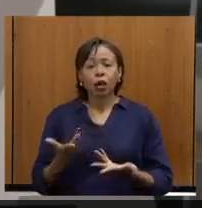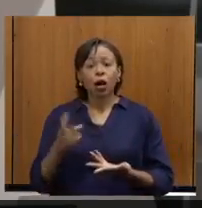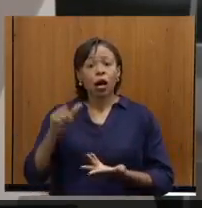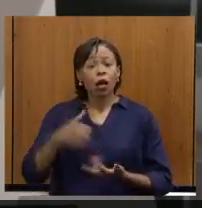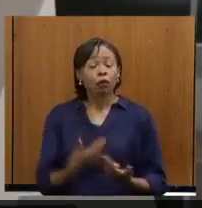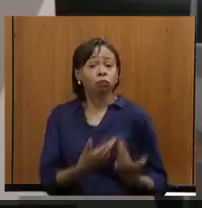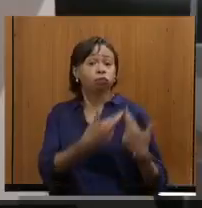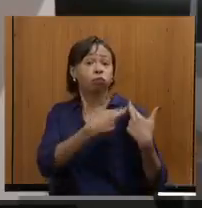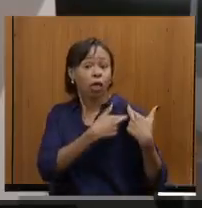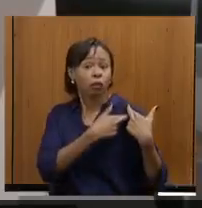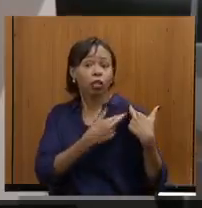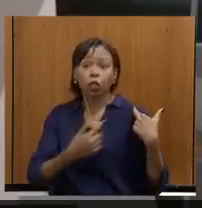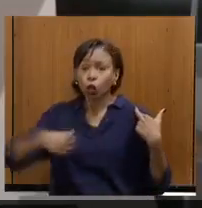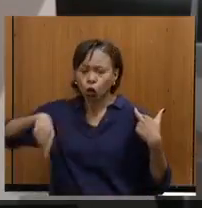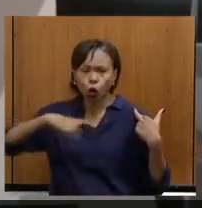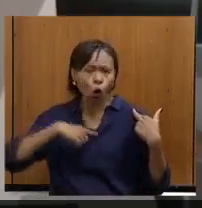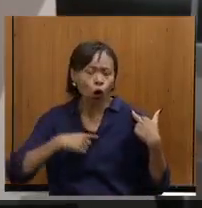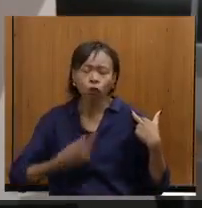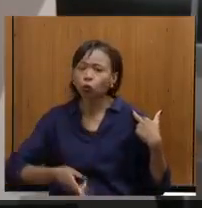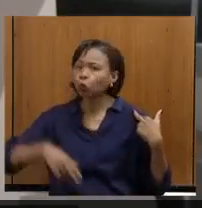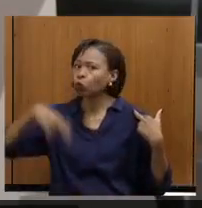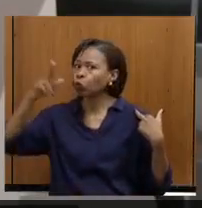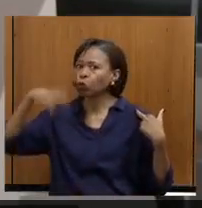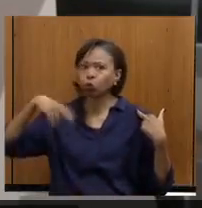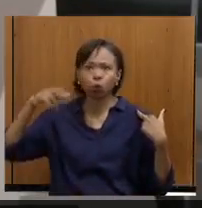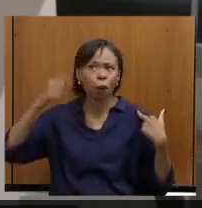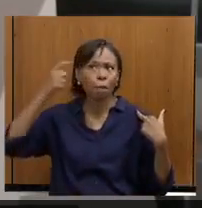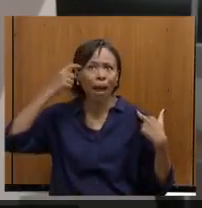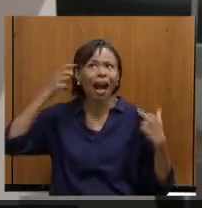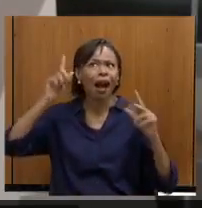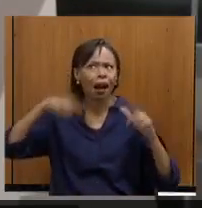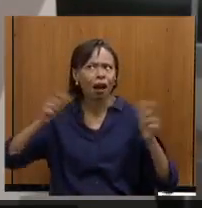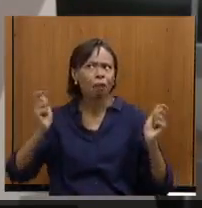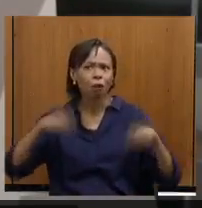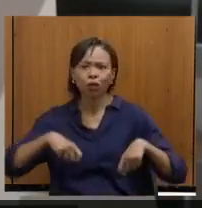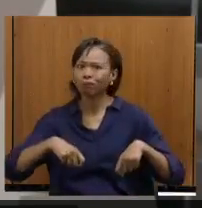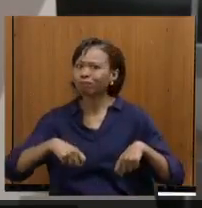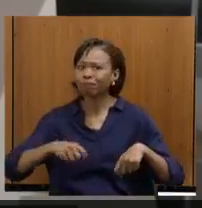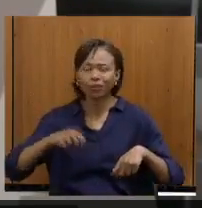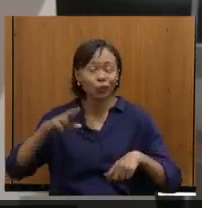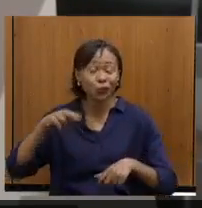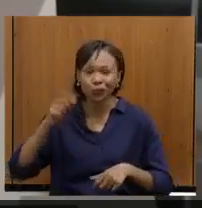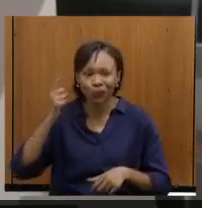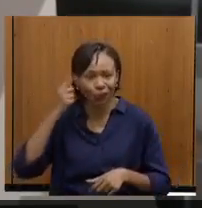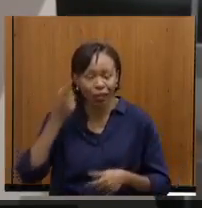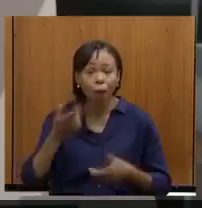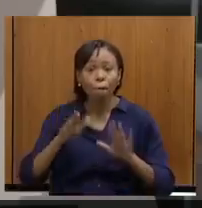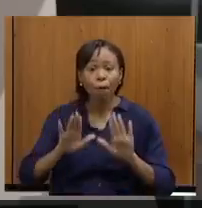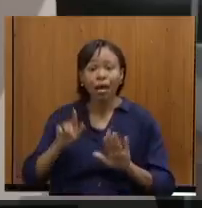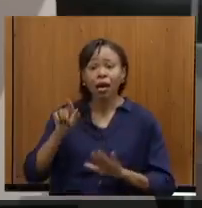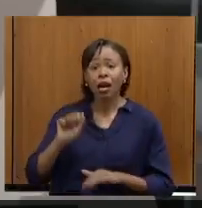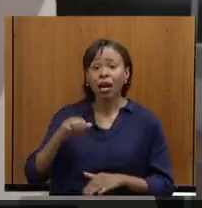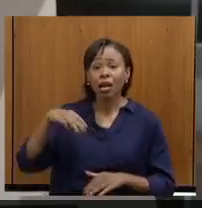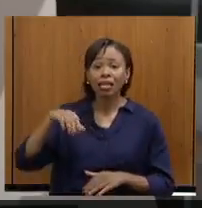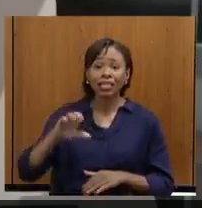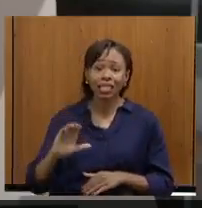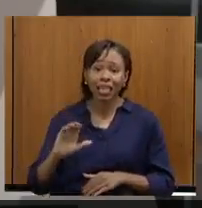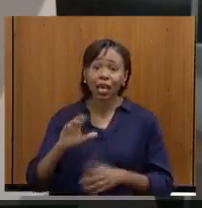nunca, particularmente, imaginei que seria possível. e a EMC captou